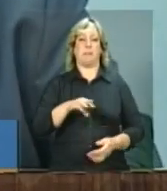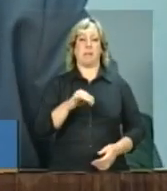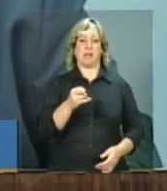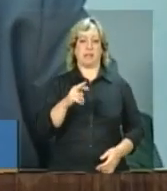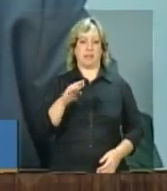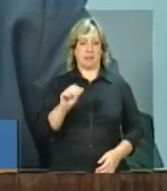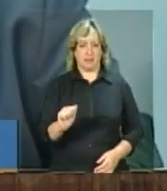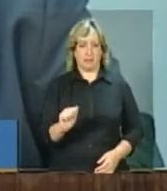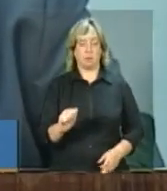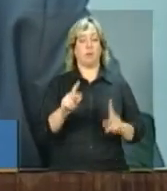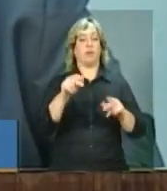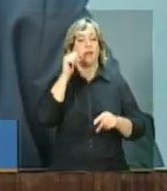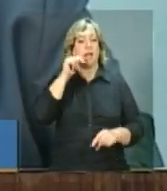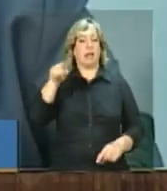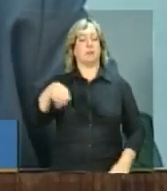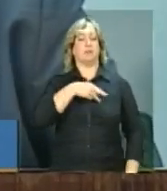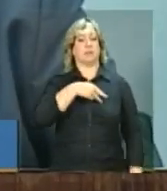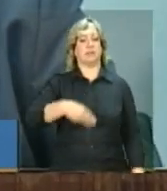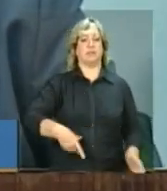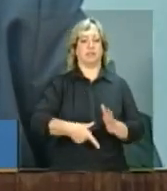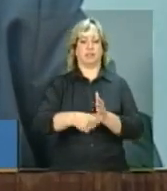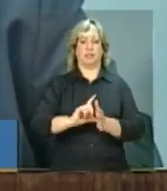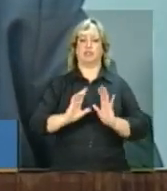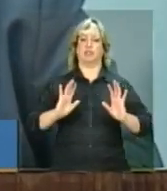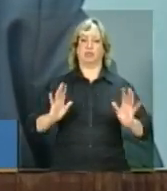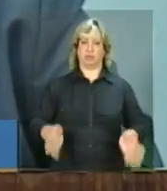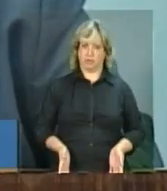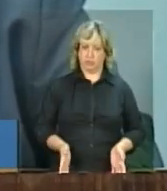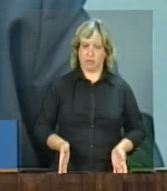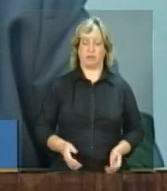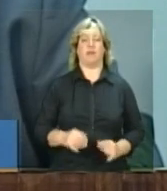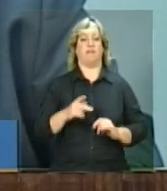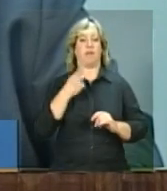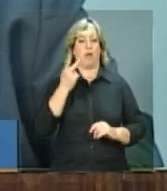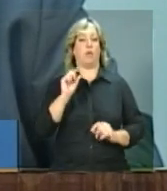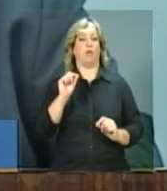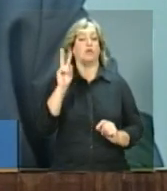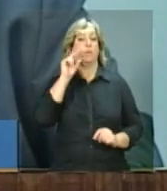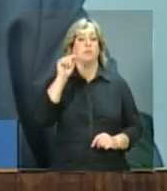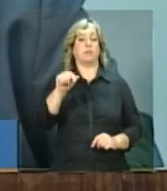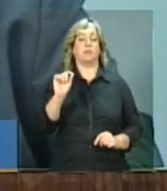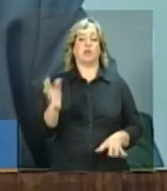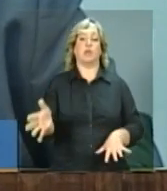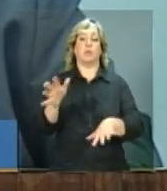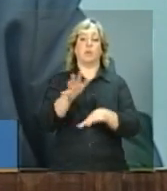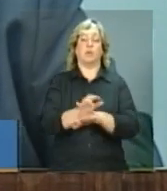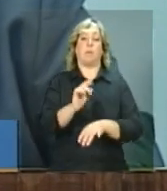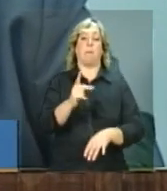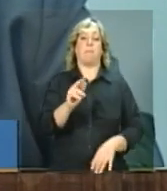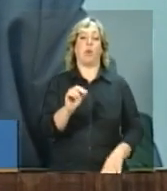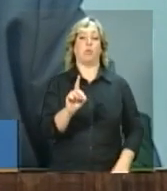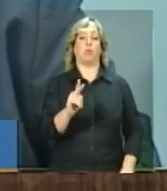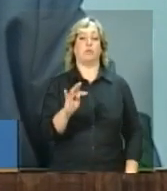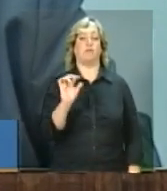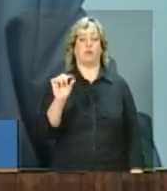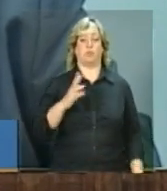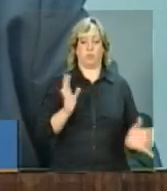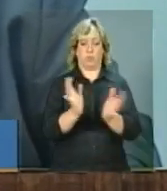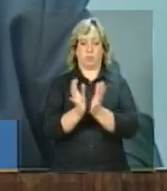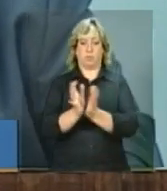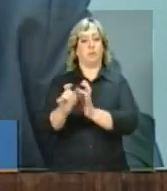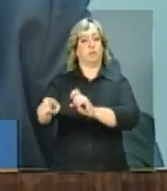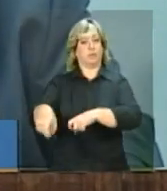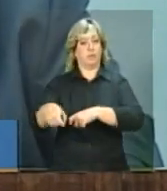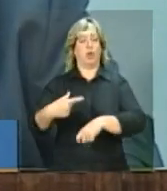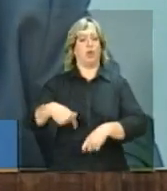destacado pela própria ministra, um dos grandes desafios do Brasil Sem Miséria é a inclusão produtiva no meio rural, onde nós pretendemos